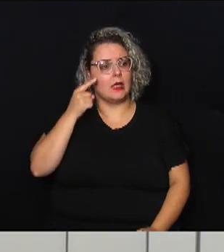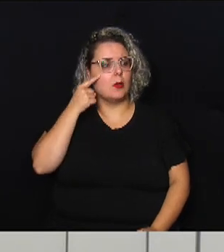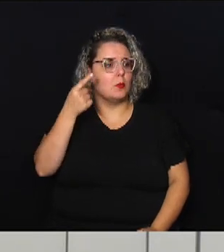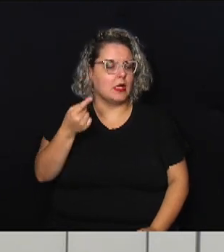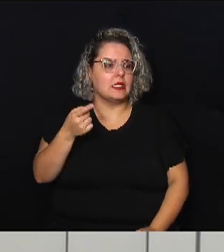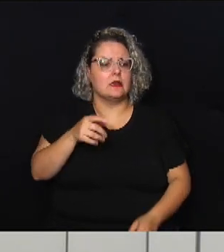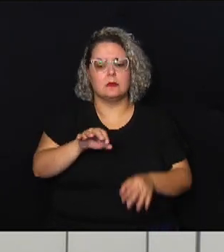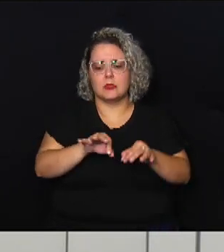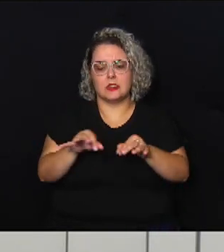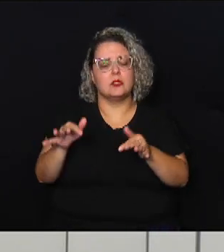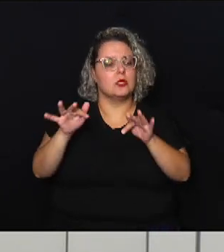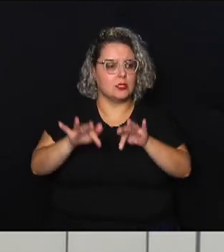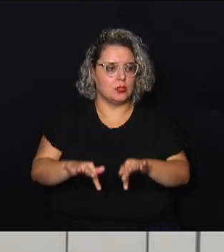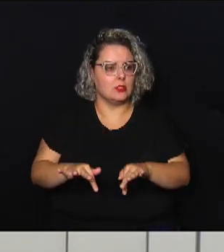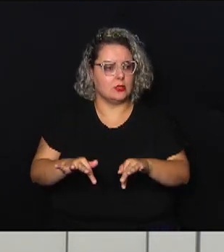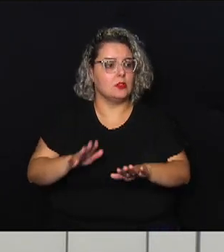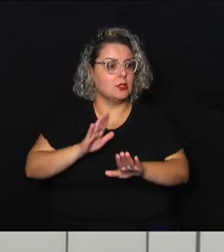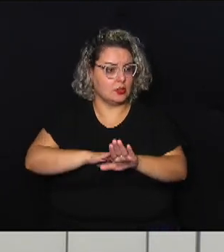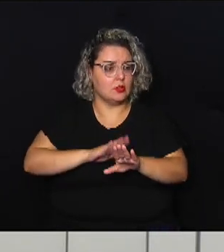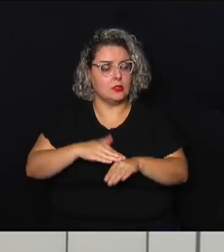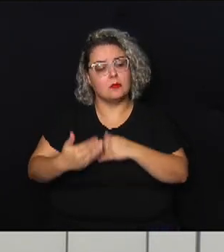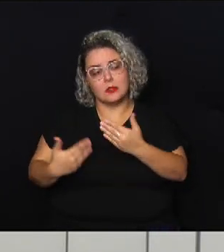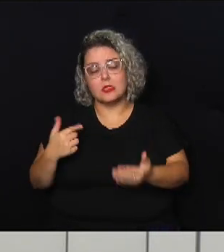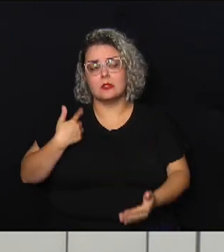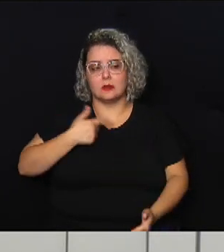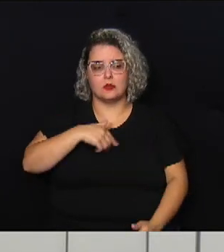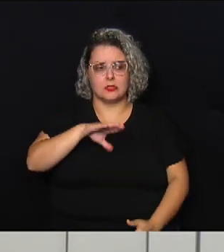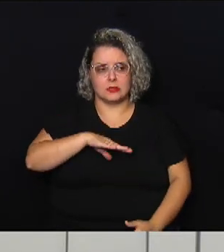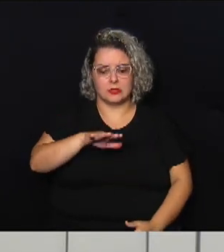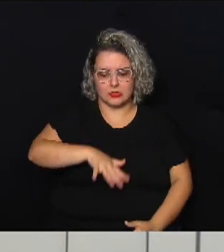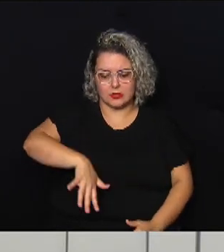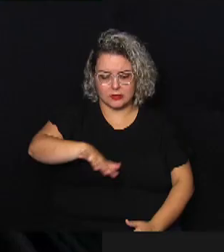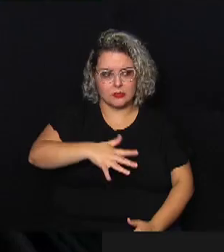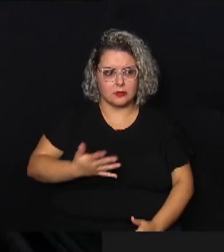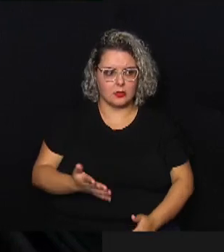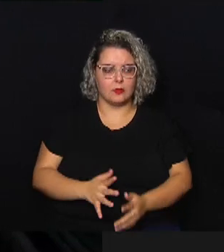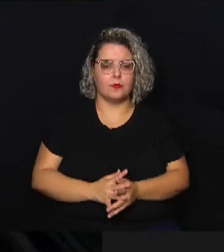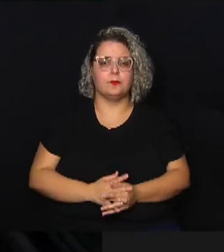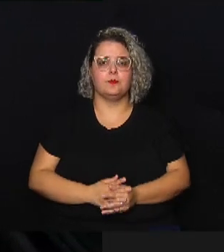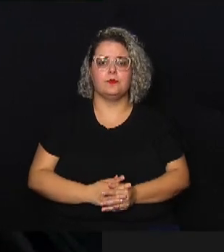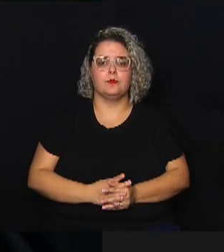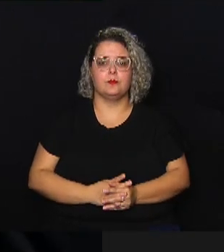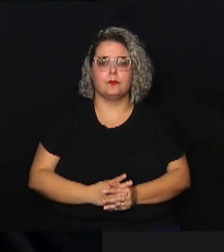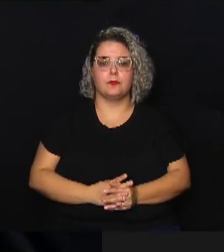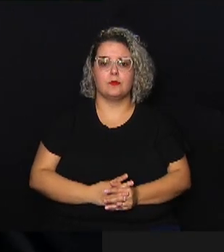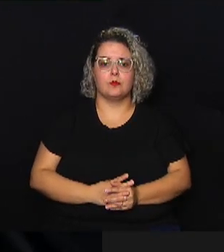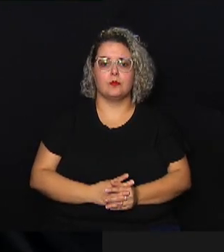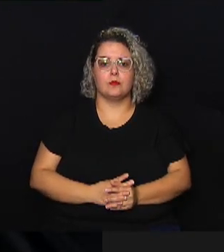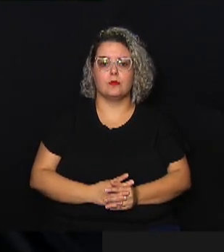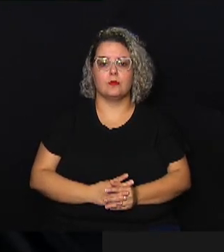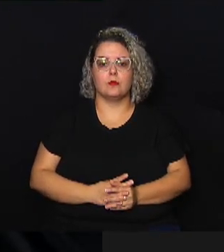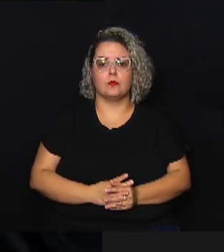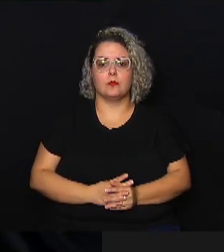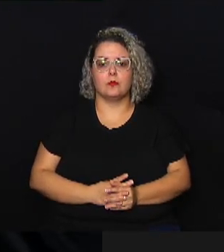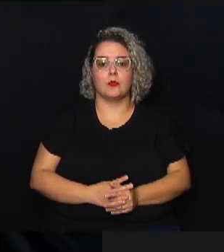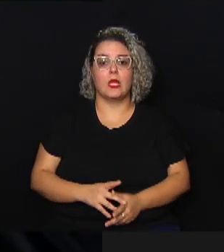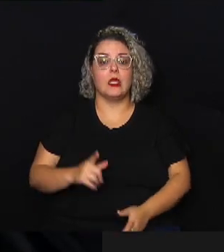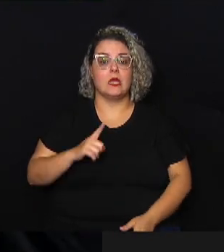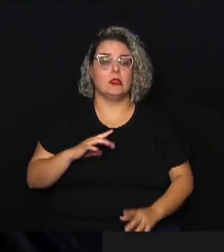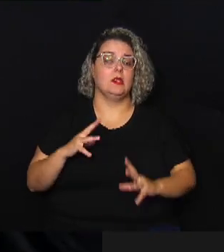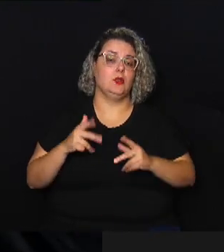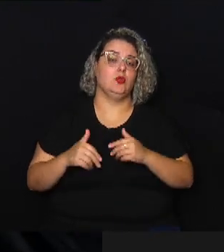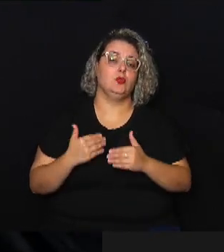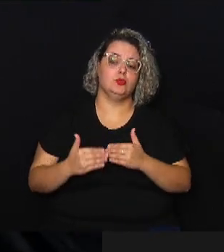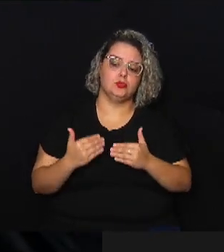seja finalizado e colocado em prática aqui na nossa região? tem tudo uma construção